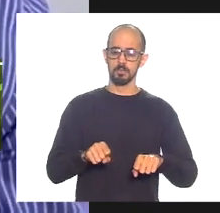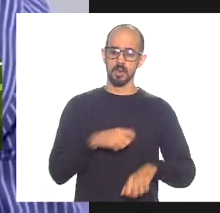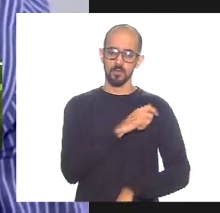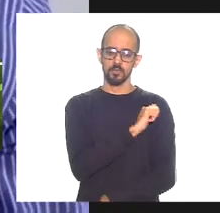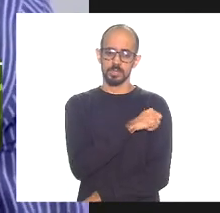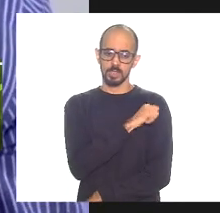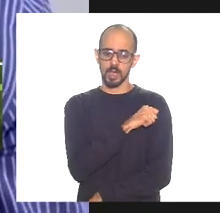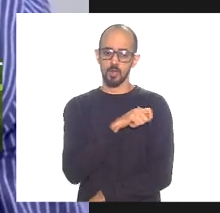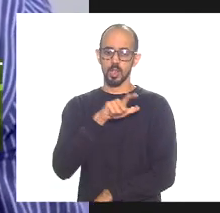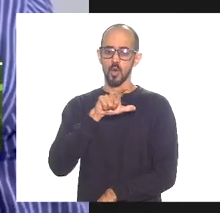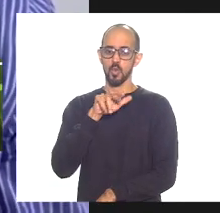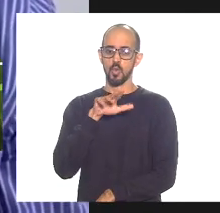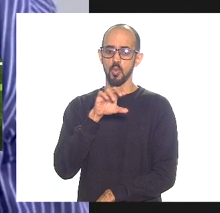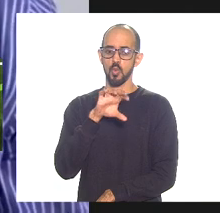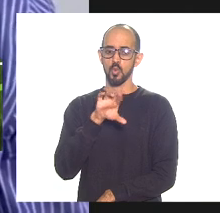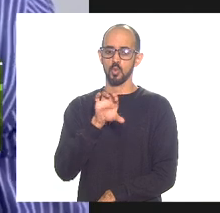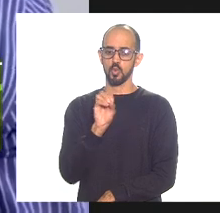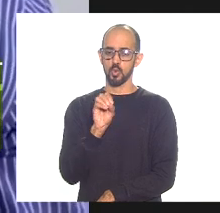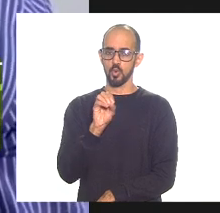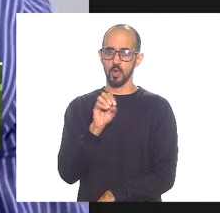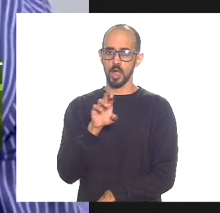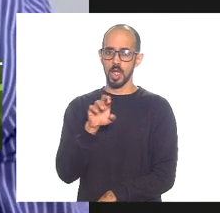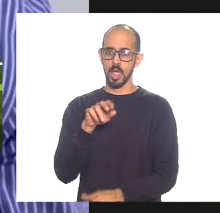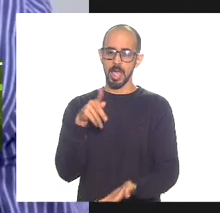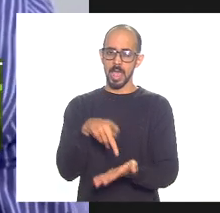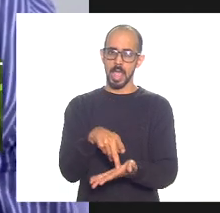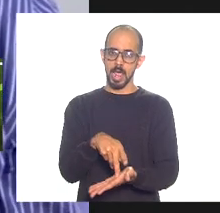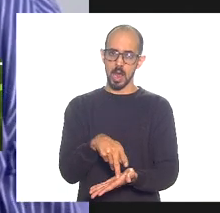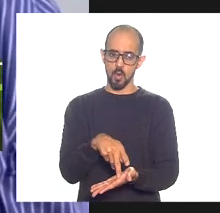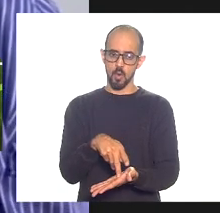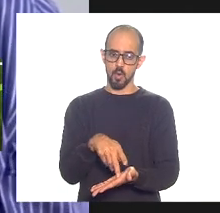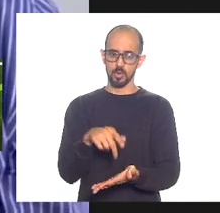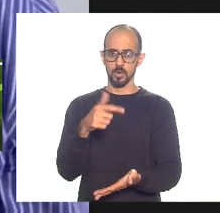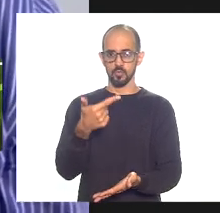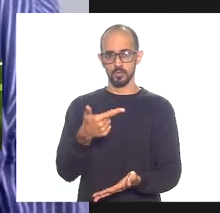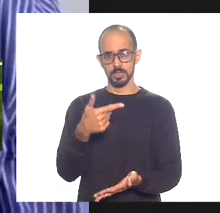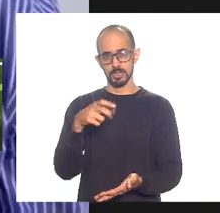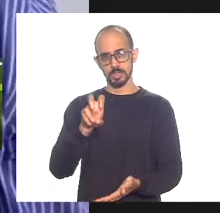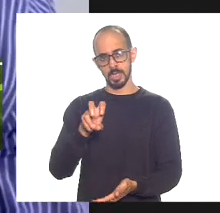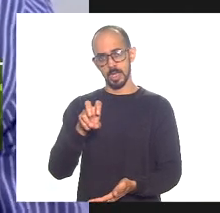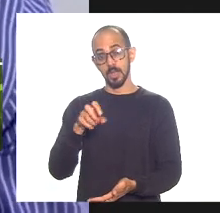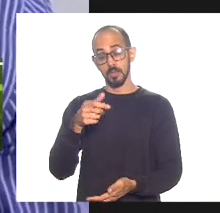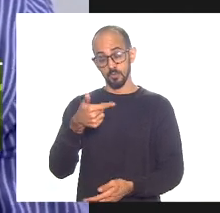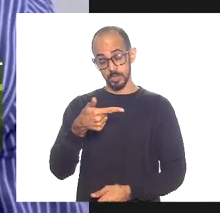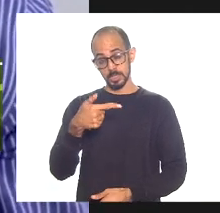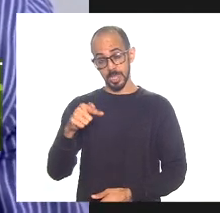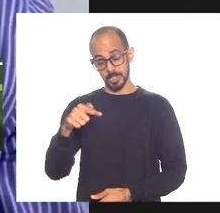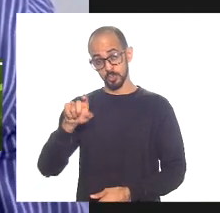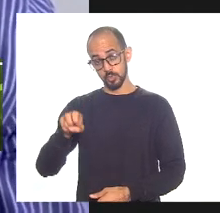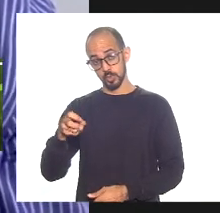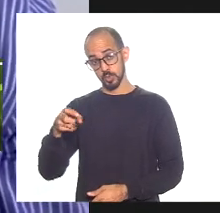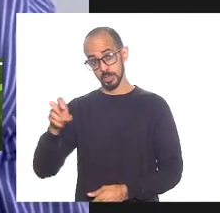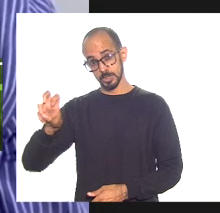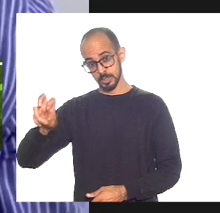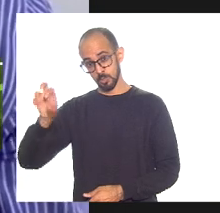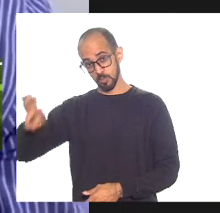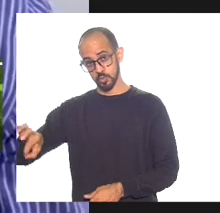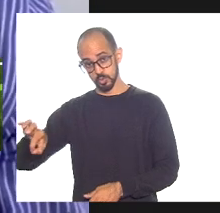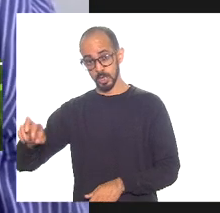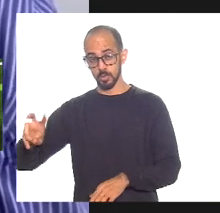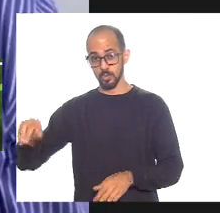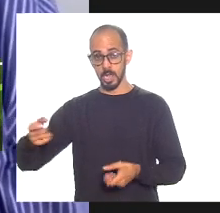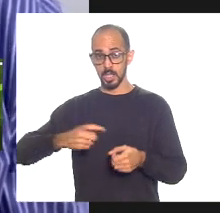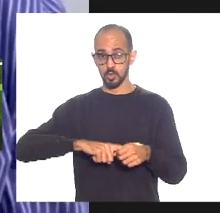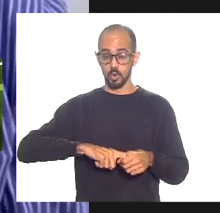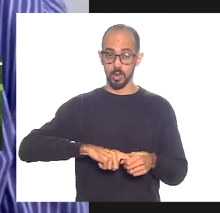real onde pelo menos 27,5% de todo o lucro daquela empresa vai retornar para os governos estaduais federais e